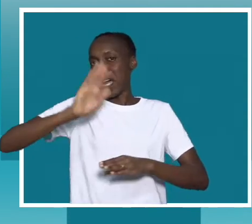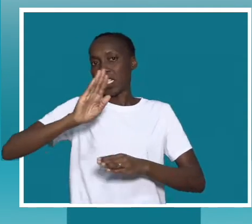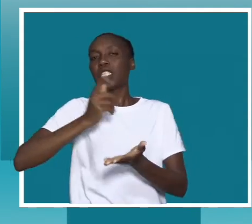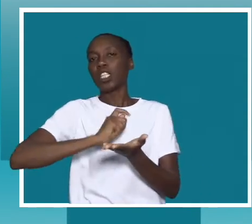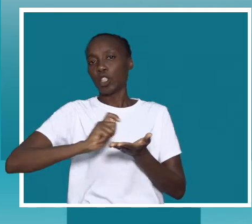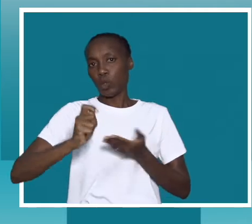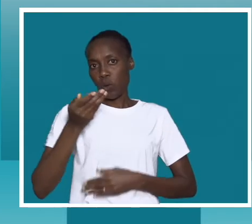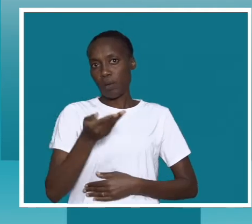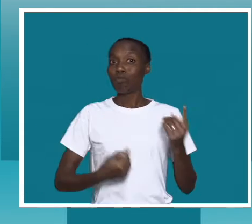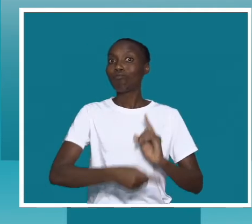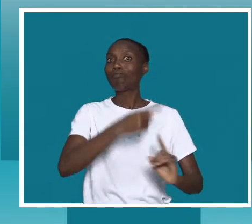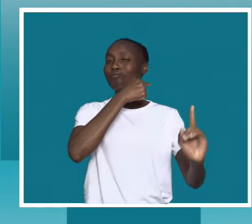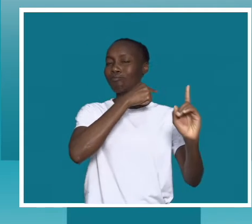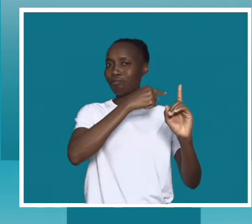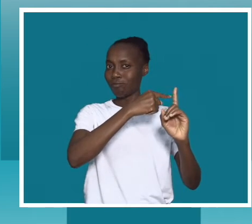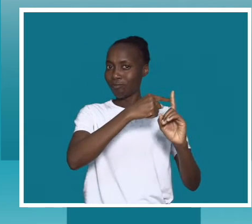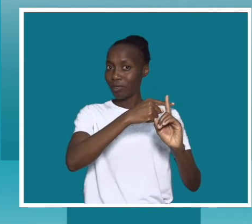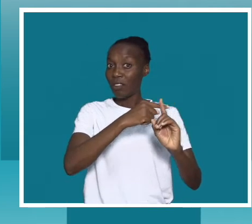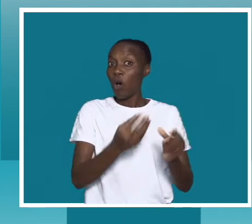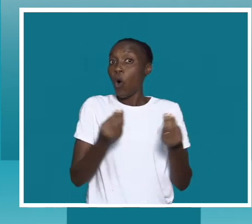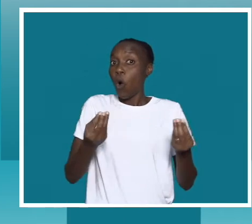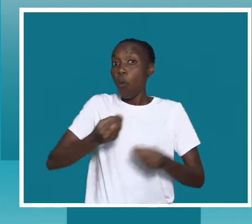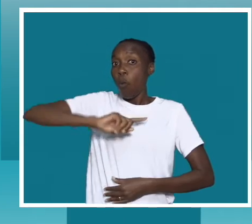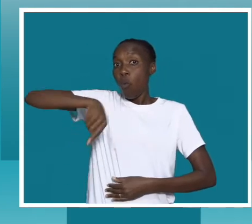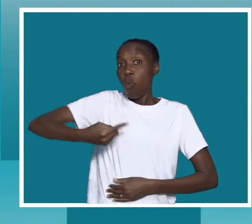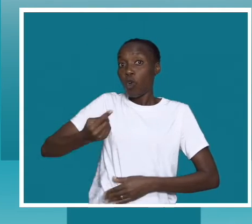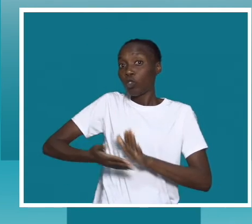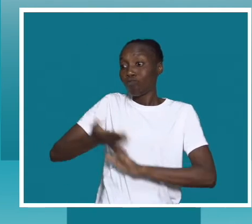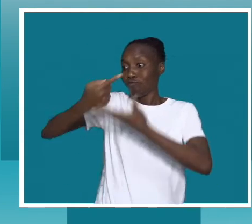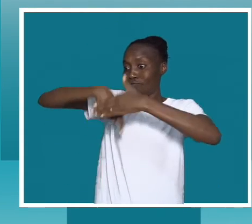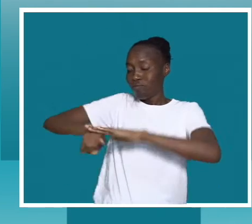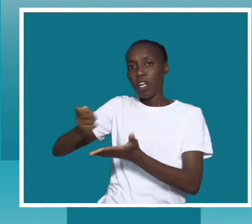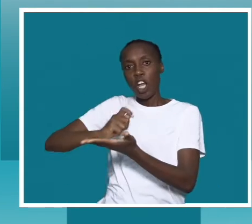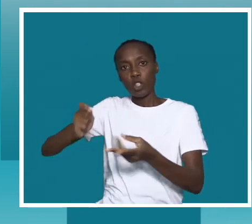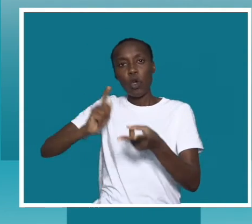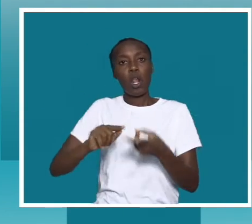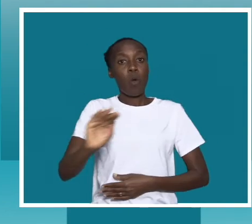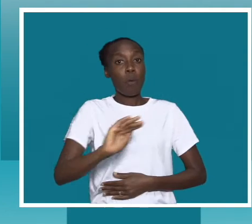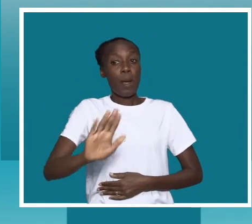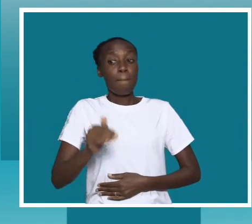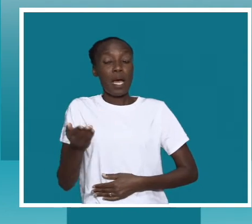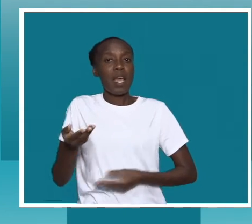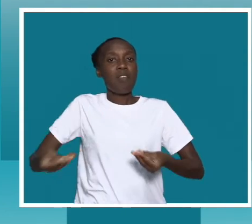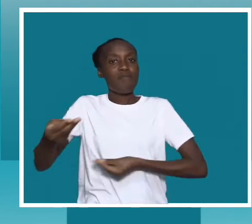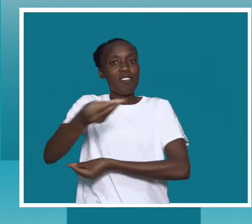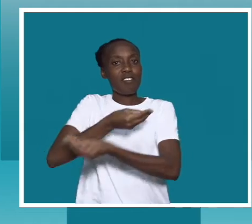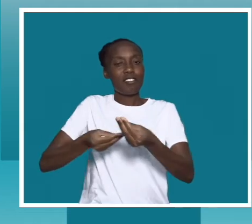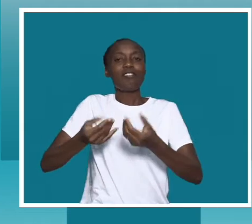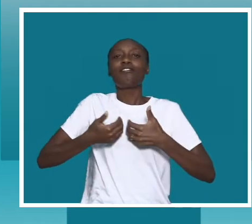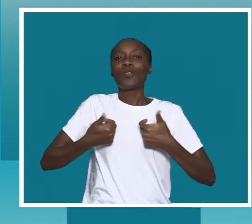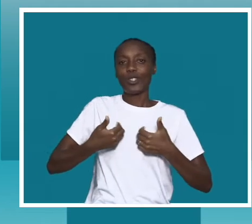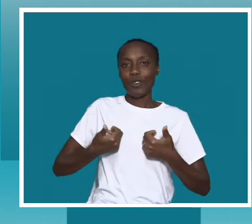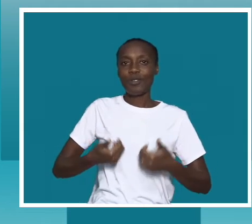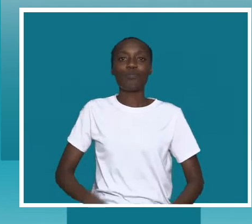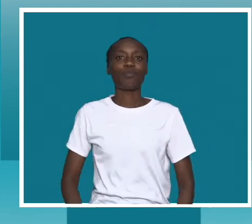muito mais na escola. É muito impactante a forma em que nós entramos nas escolas, nas comunidades, para